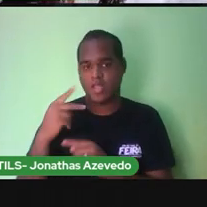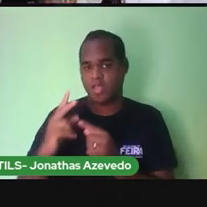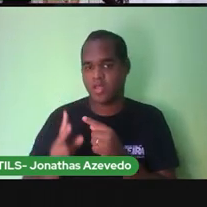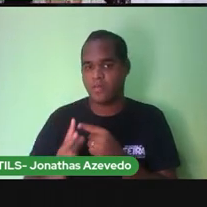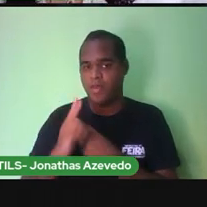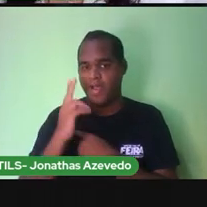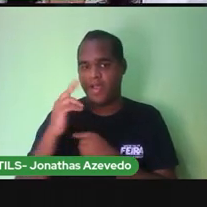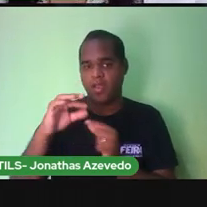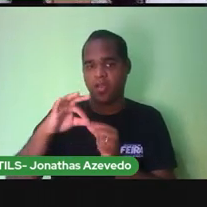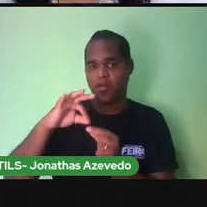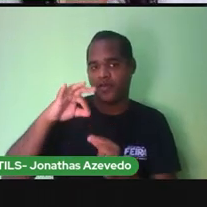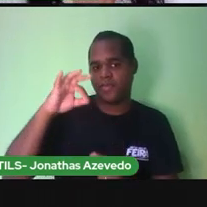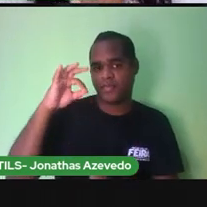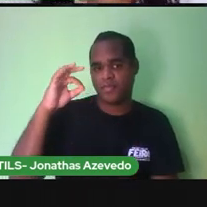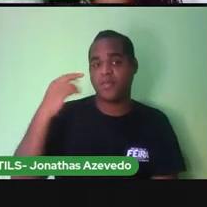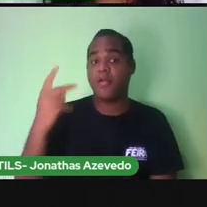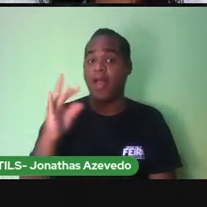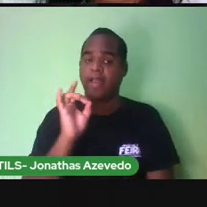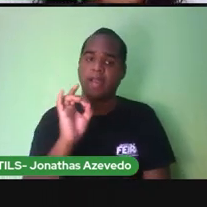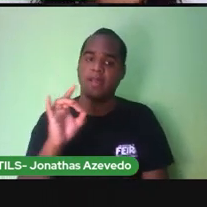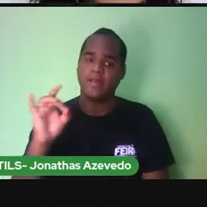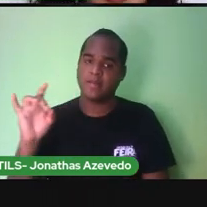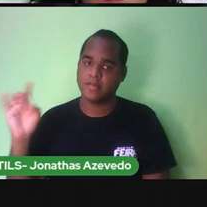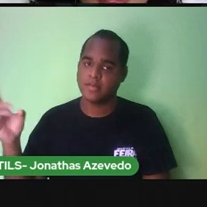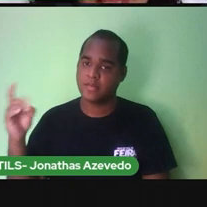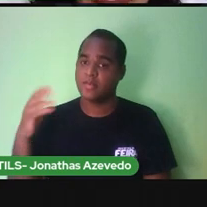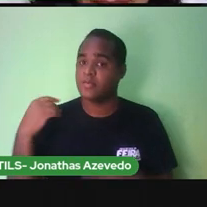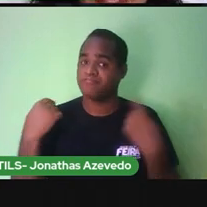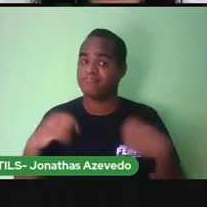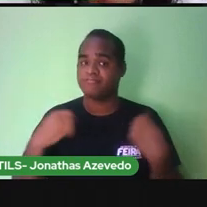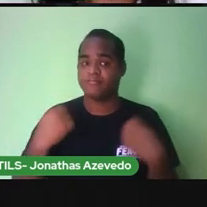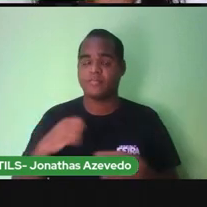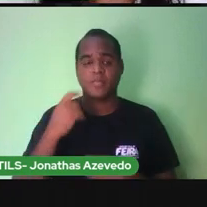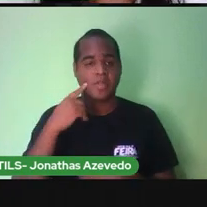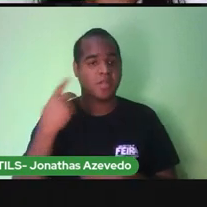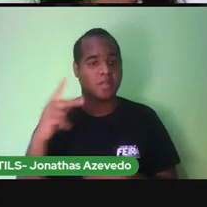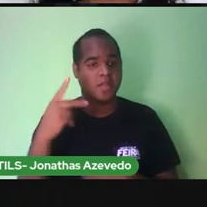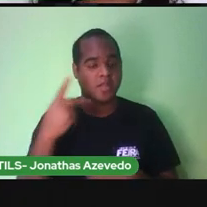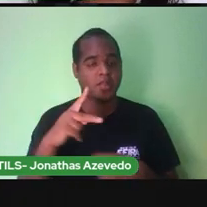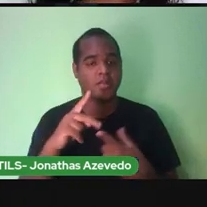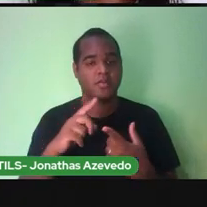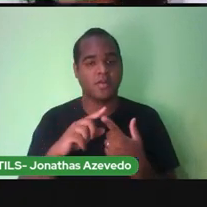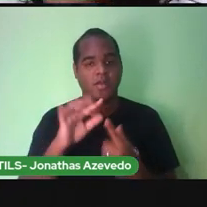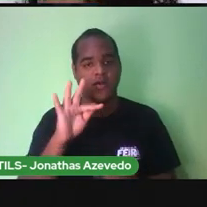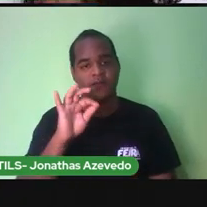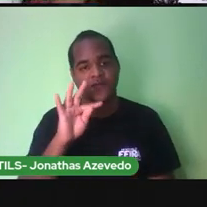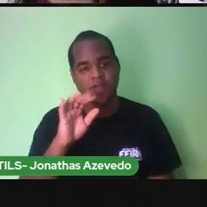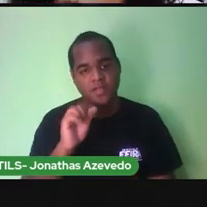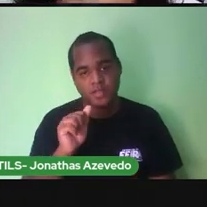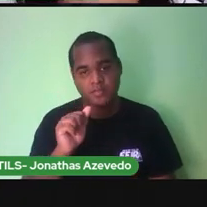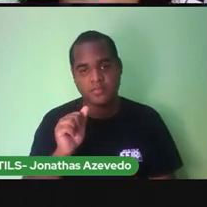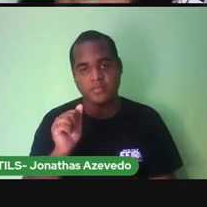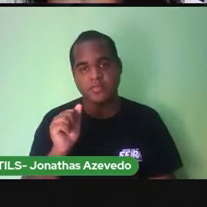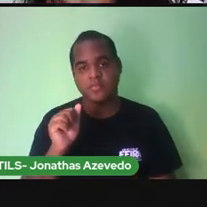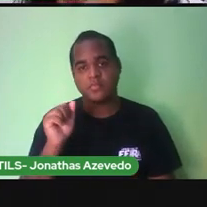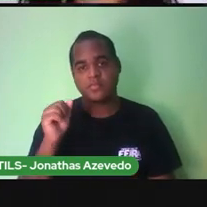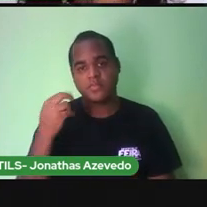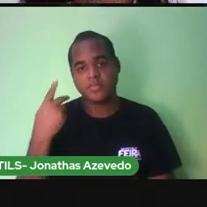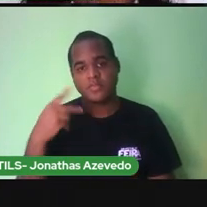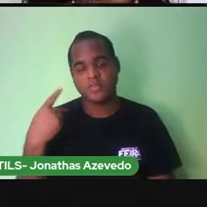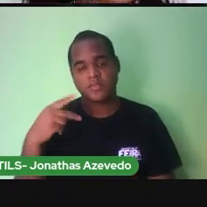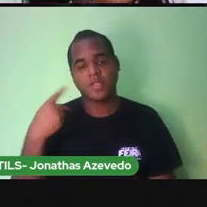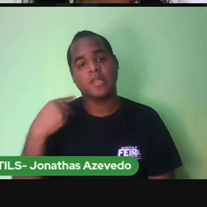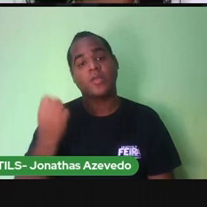altura De cada um E colocar Numa fita Métrica Para saber Com certeza